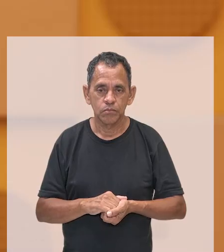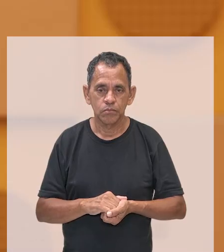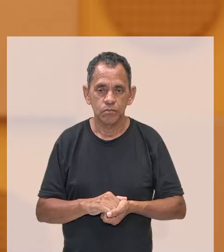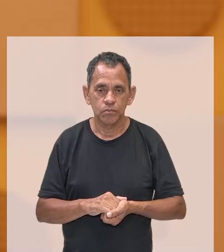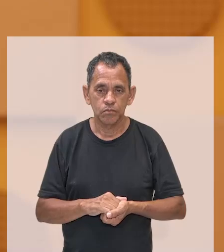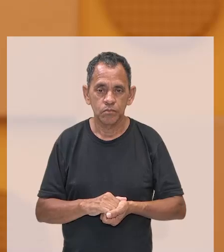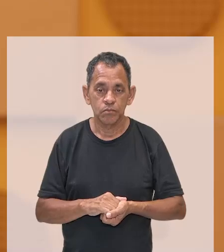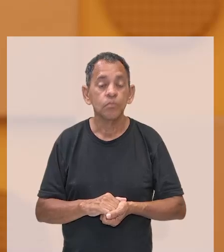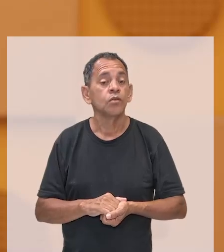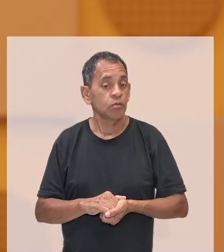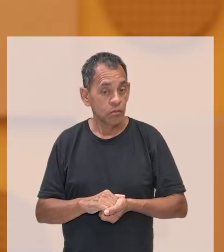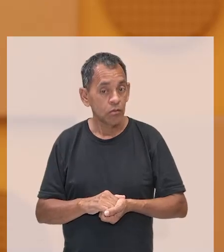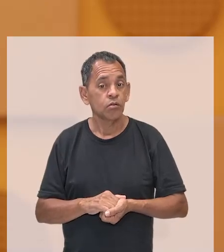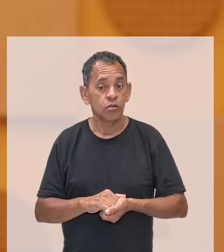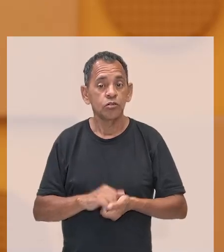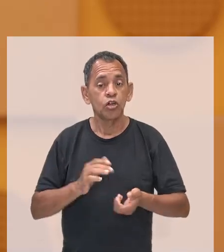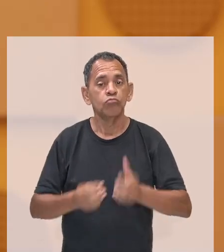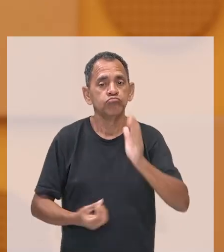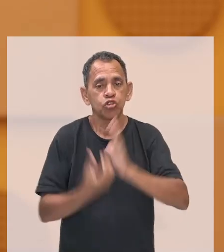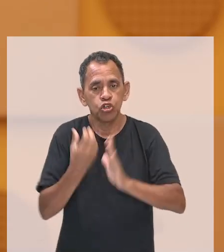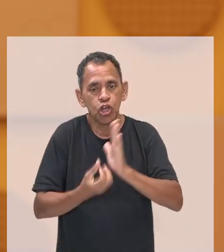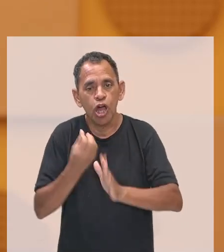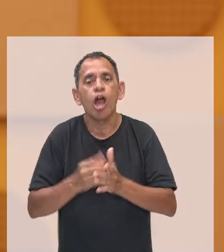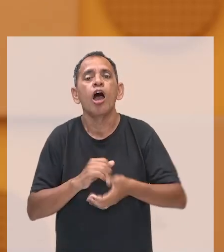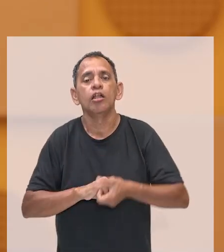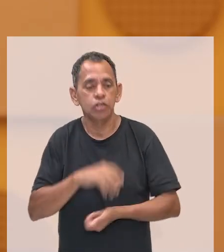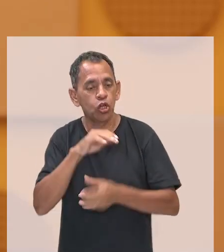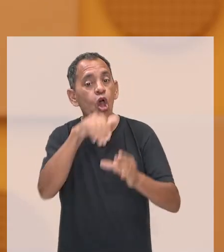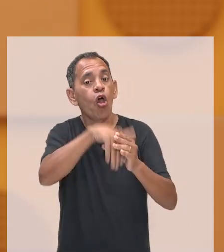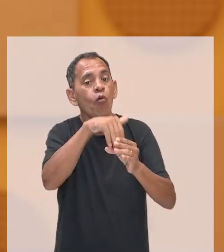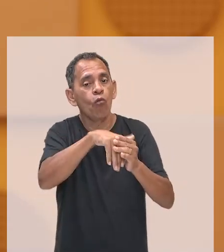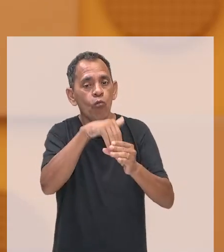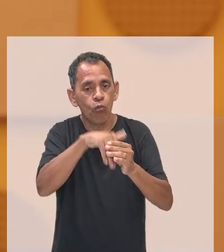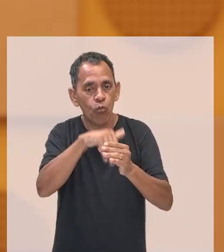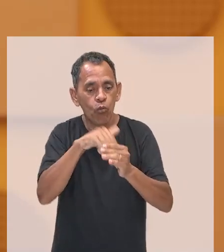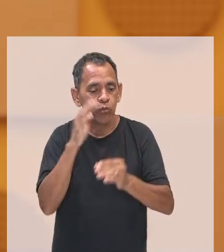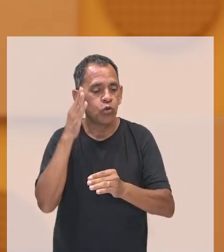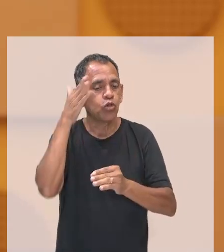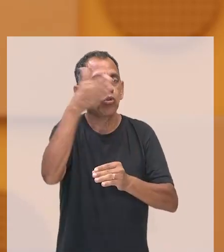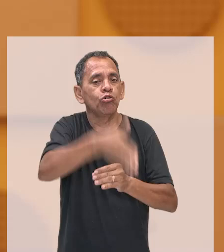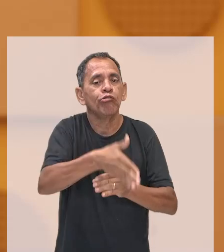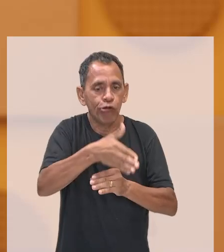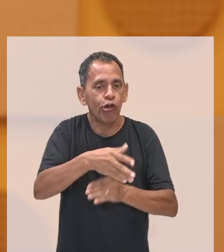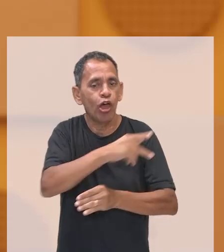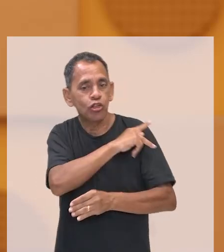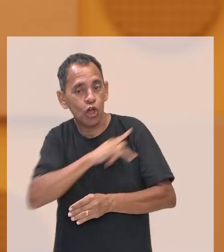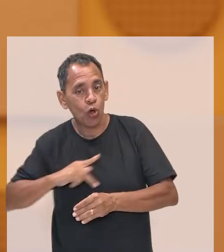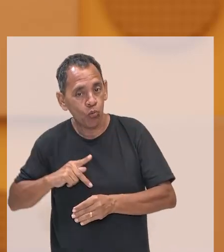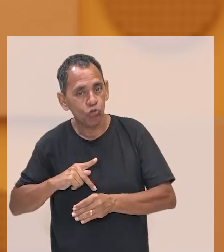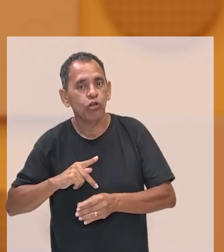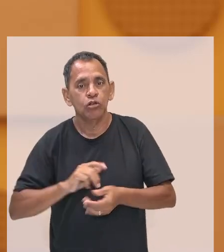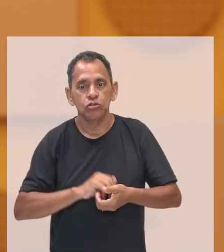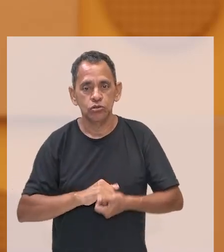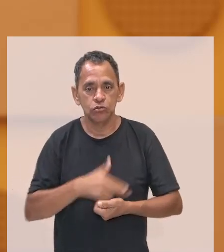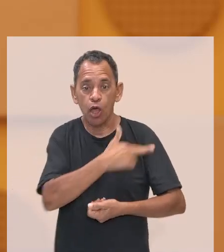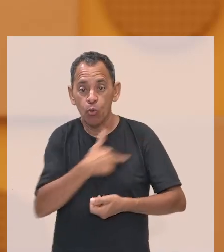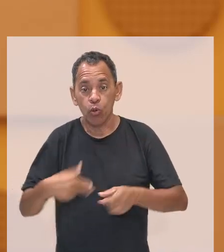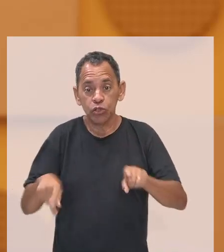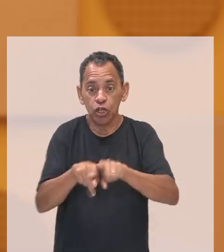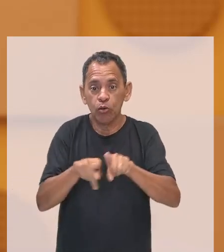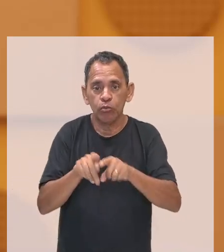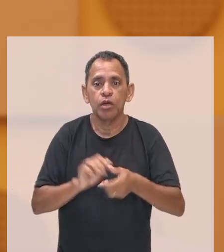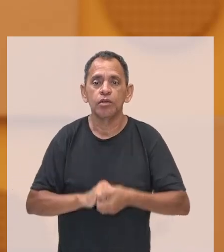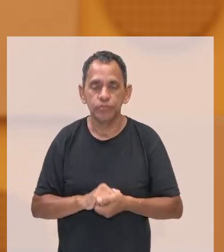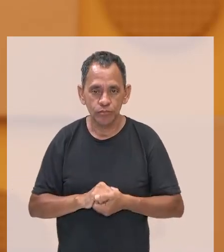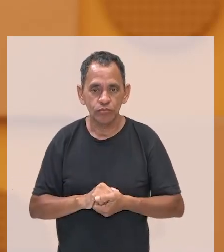Ela instituía, de fato, a eleição direta para presidente da república. Então, emenda Dante de Oliveira, derrubada dessa emenda,